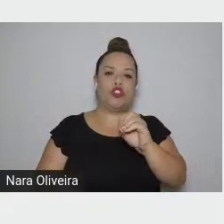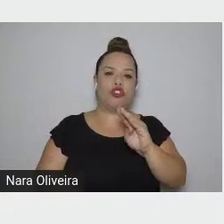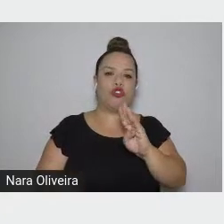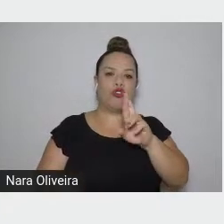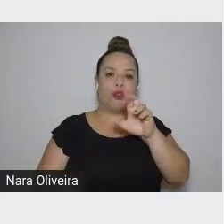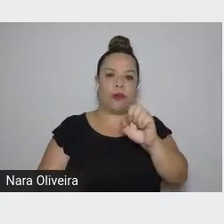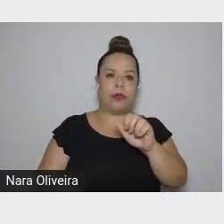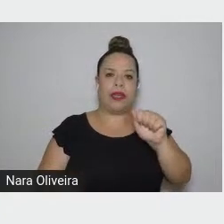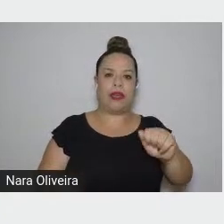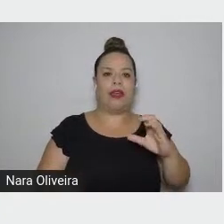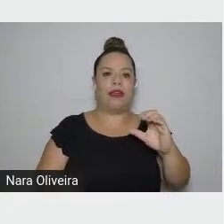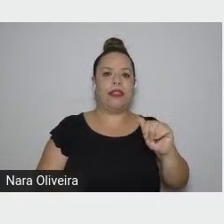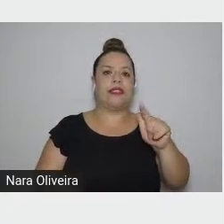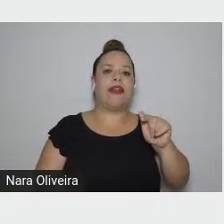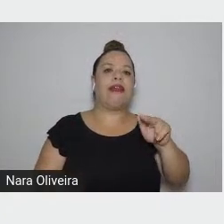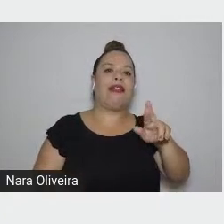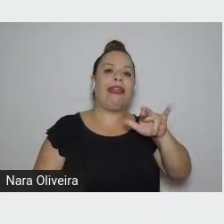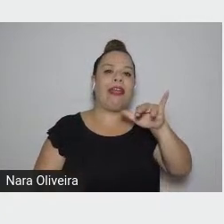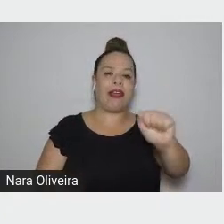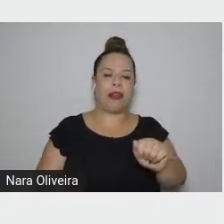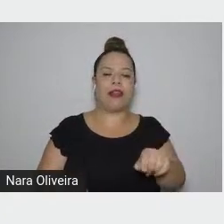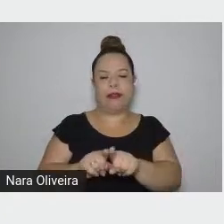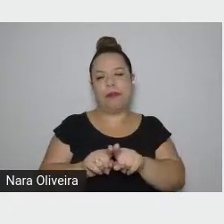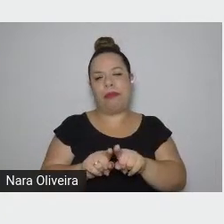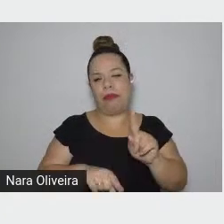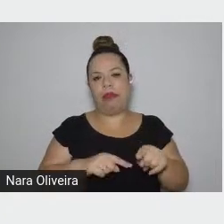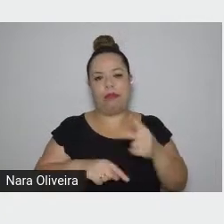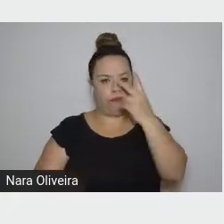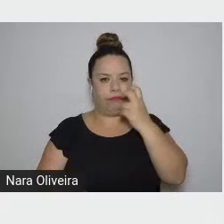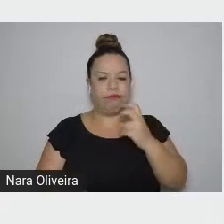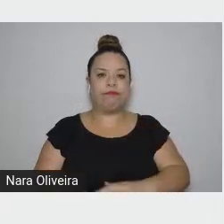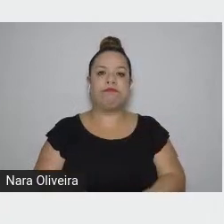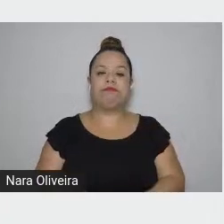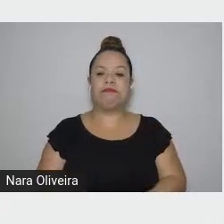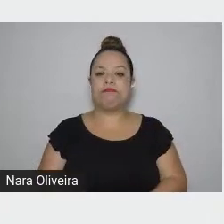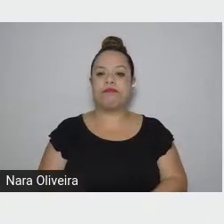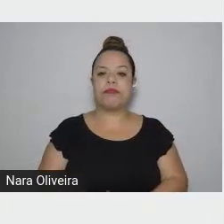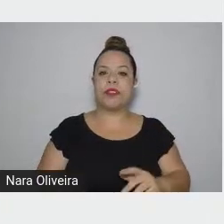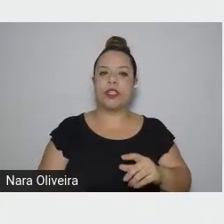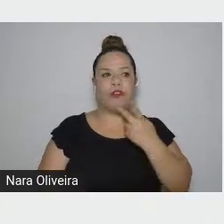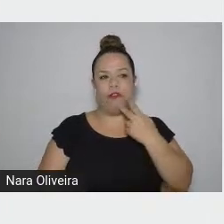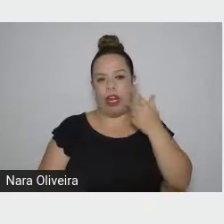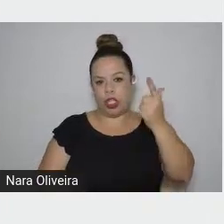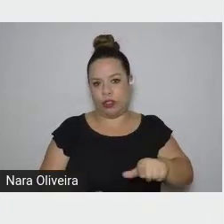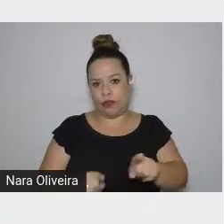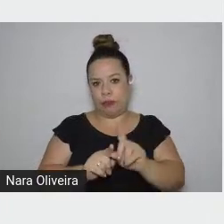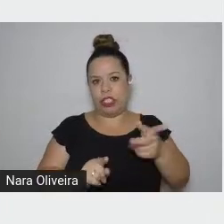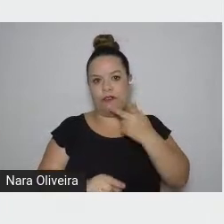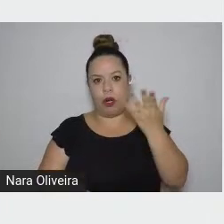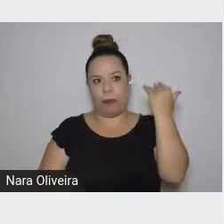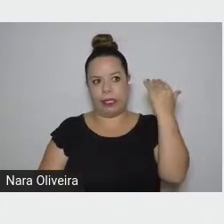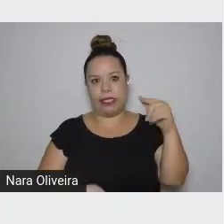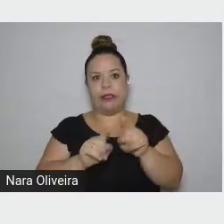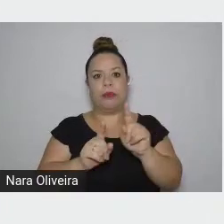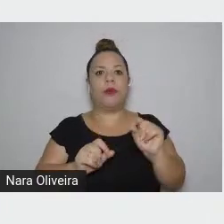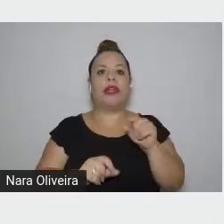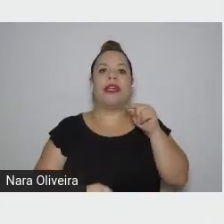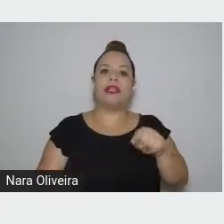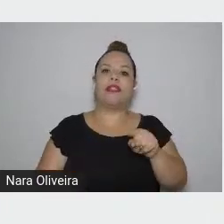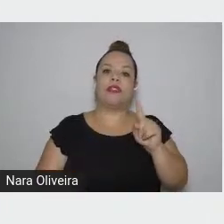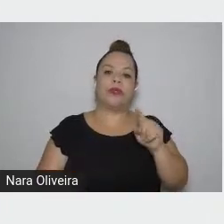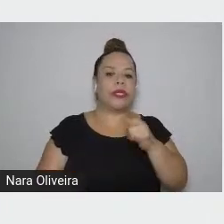alongar sobre ele. temos notar que nesse caso não é mais um romance baseado